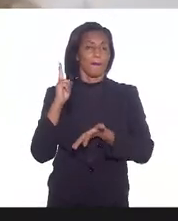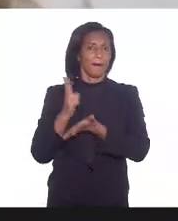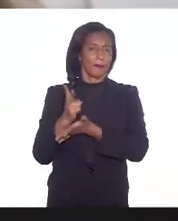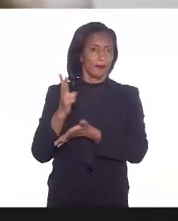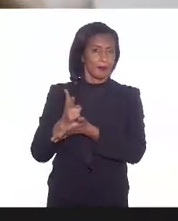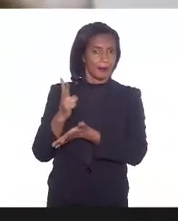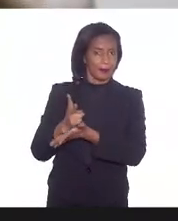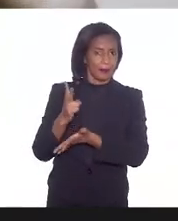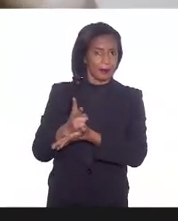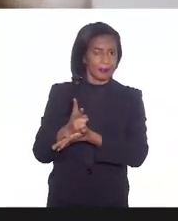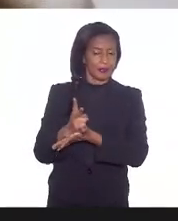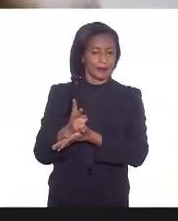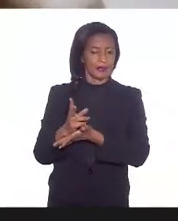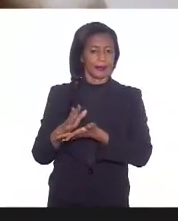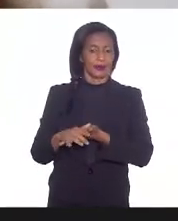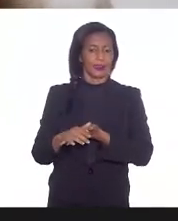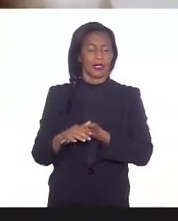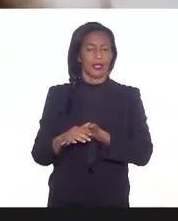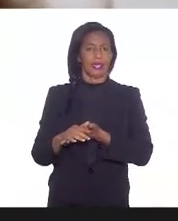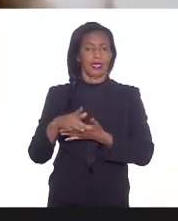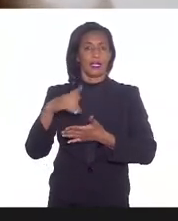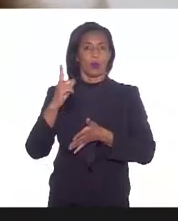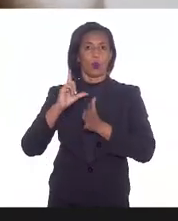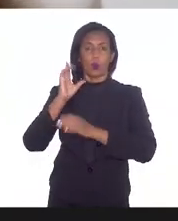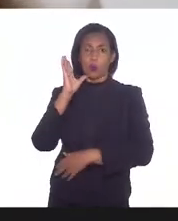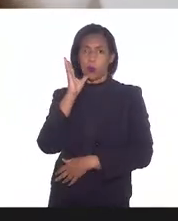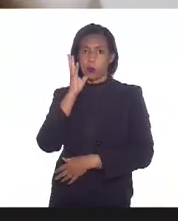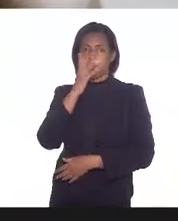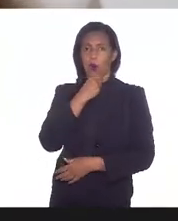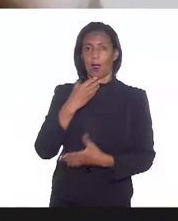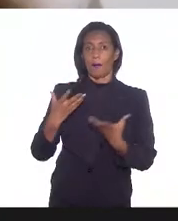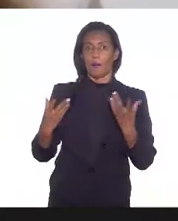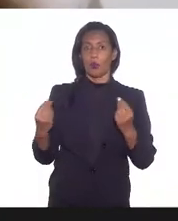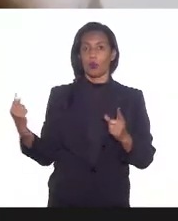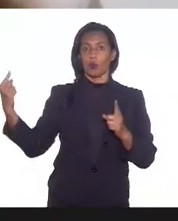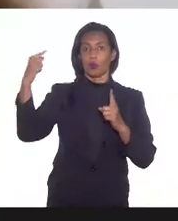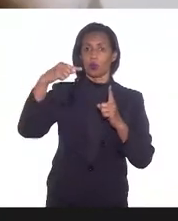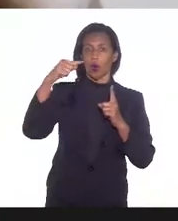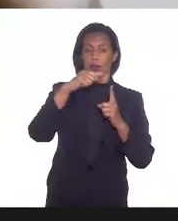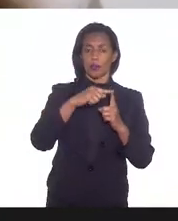que não retardasse muito o alcance